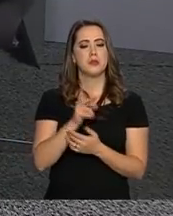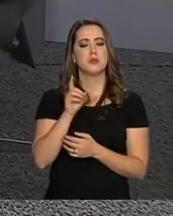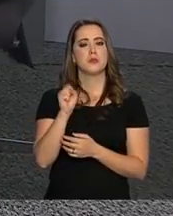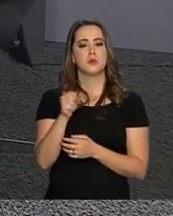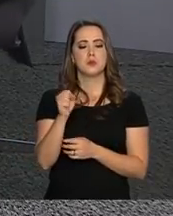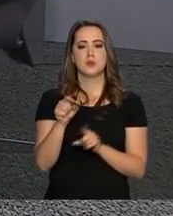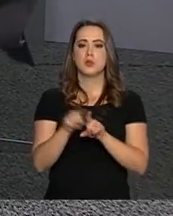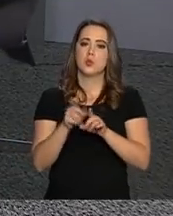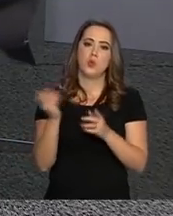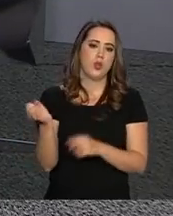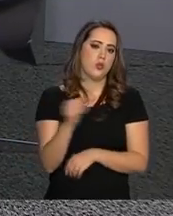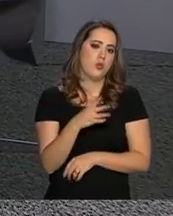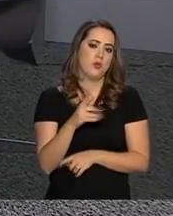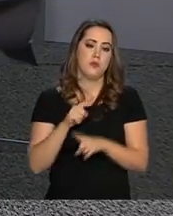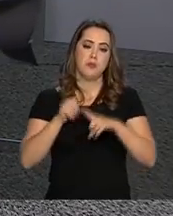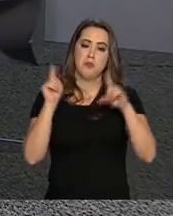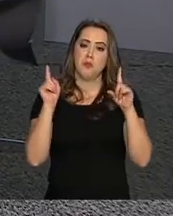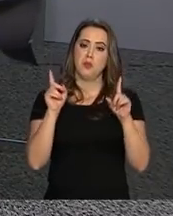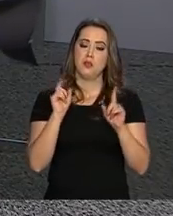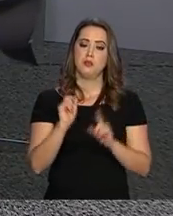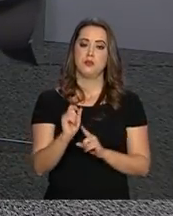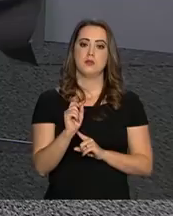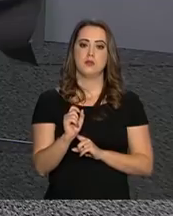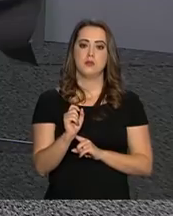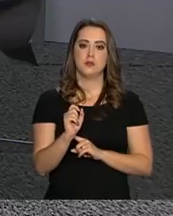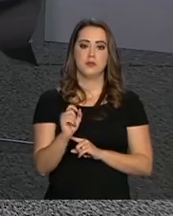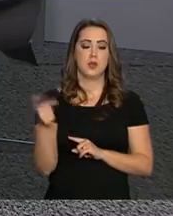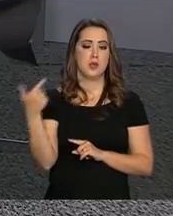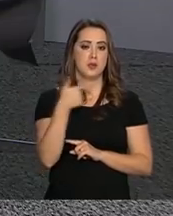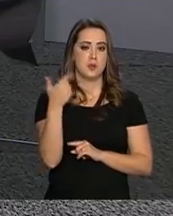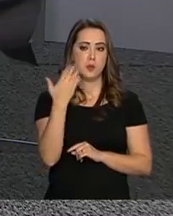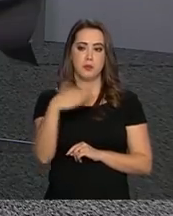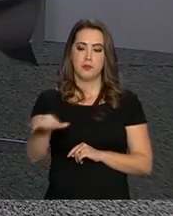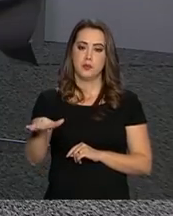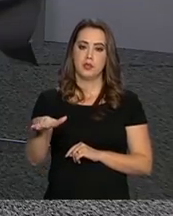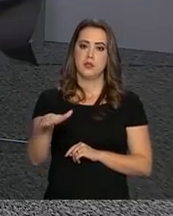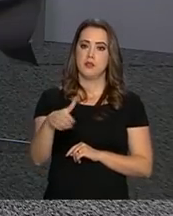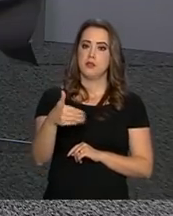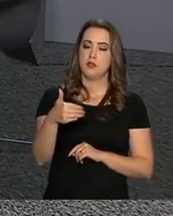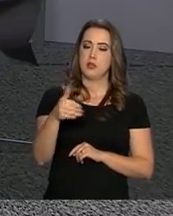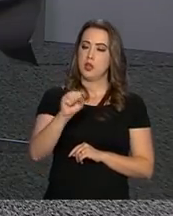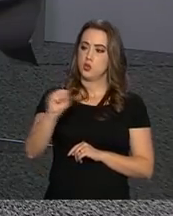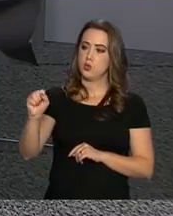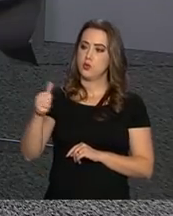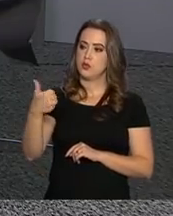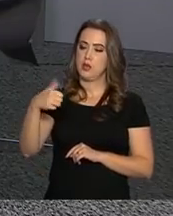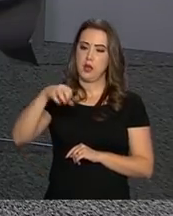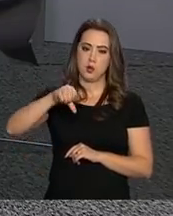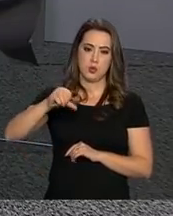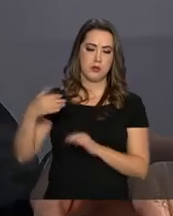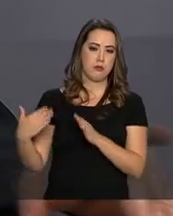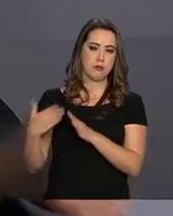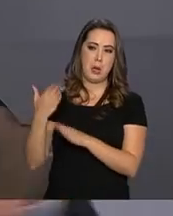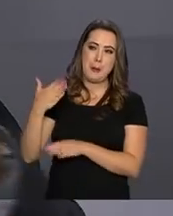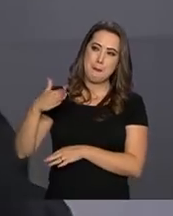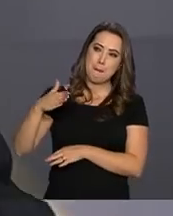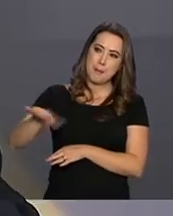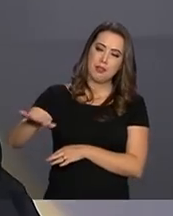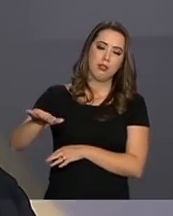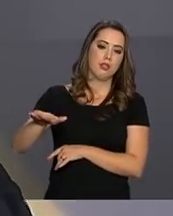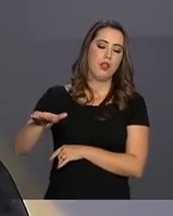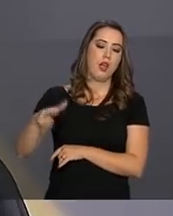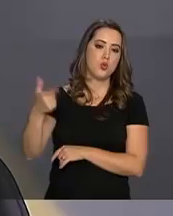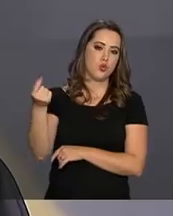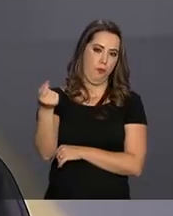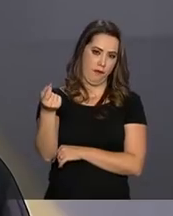não seja uma novidade, a segunda metade do século XIX e a primeira década do século XX foram